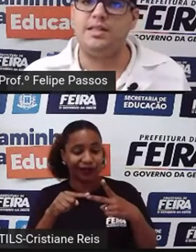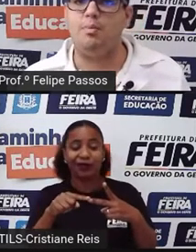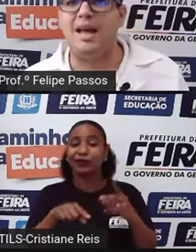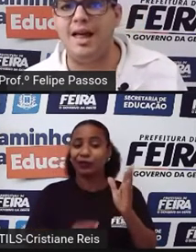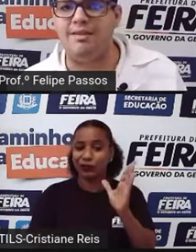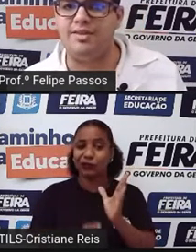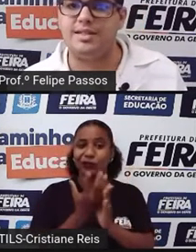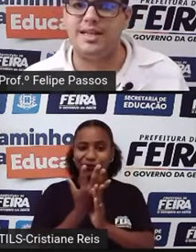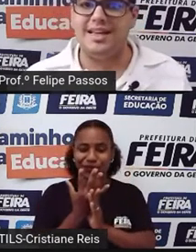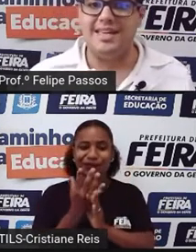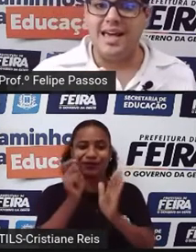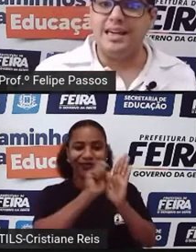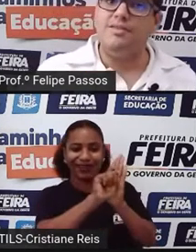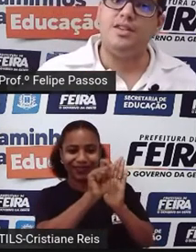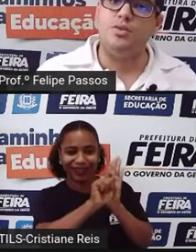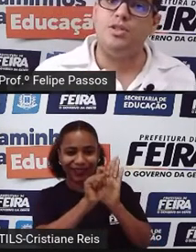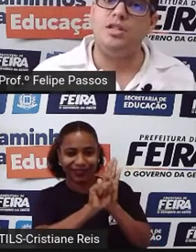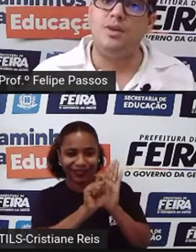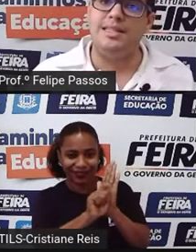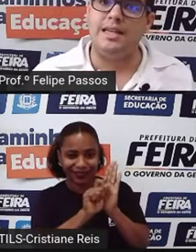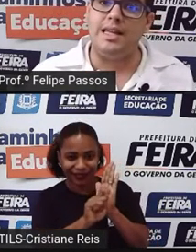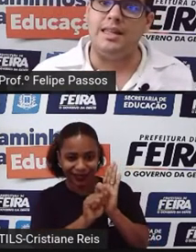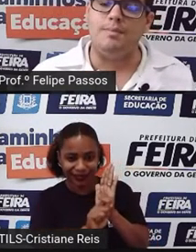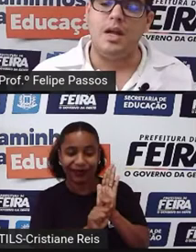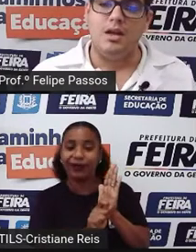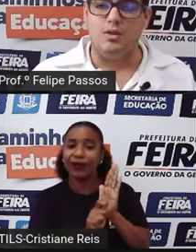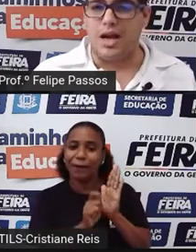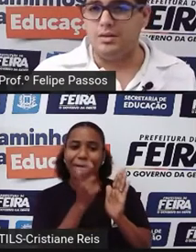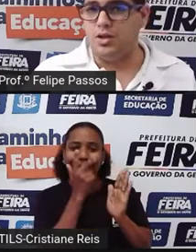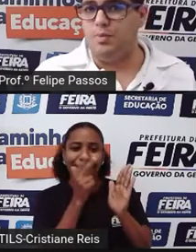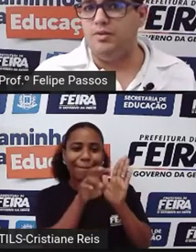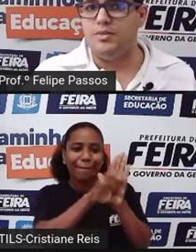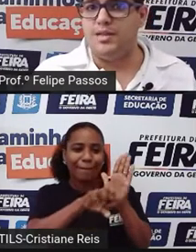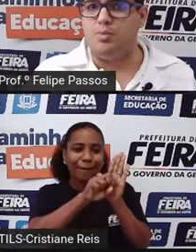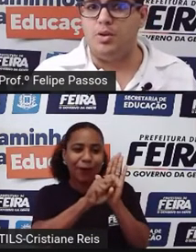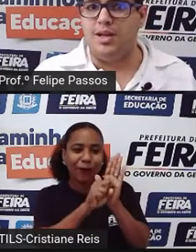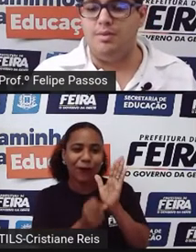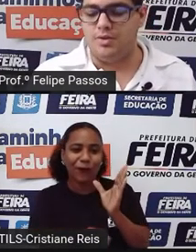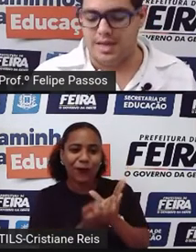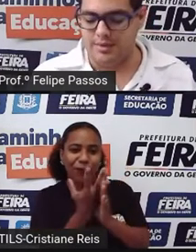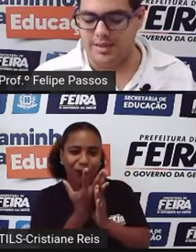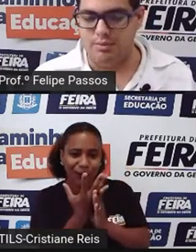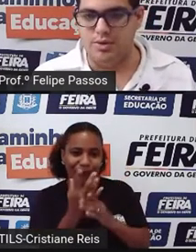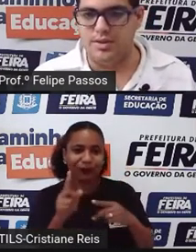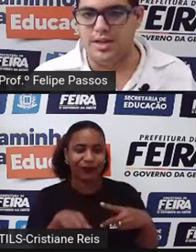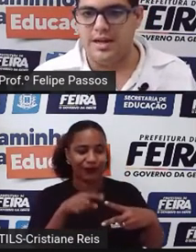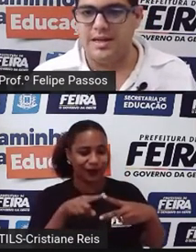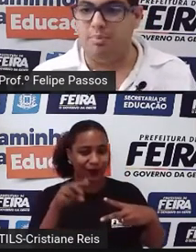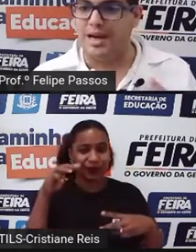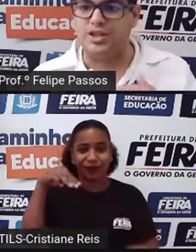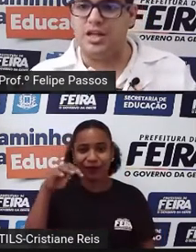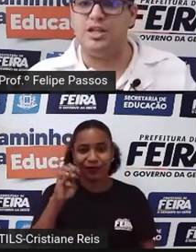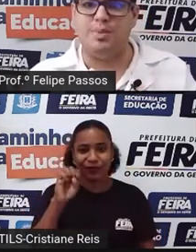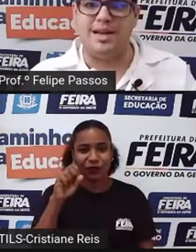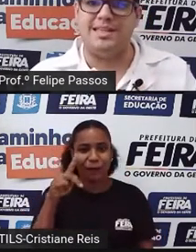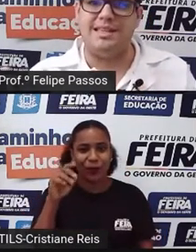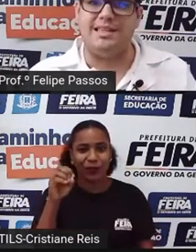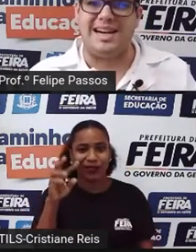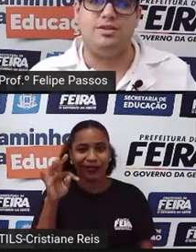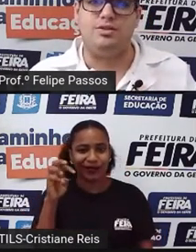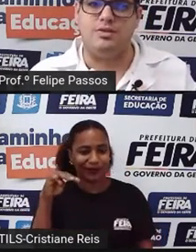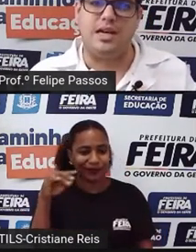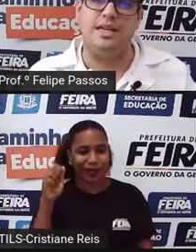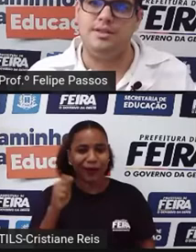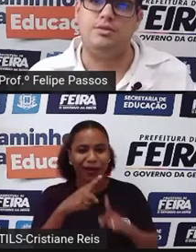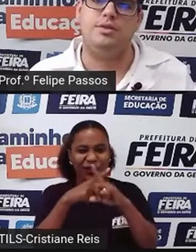representam palavras. E aí é que vem surgindo a escrita. No caso dos povos mesopotâmicos, eram símbolos que, para a gente, parecem